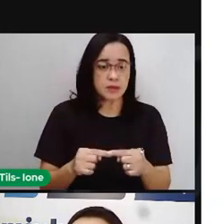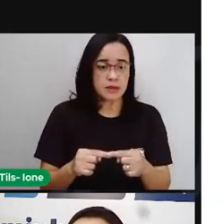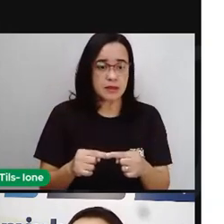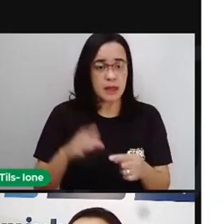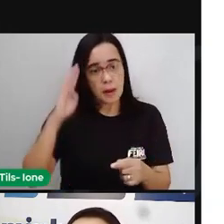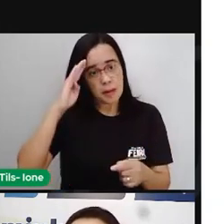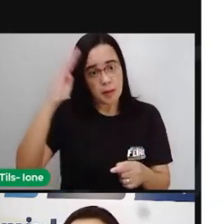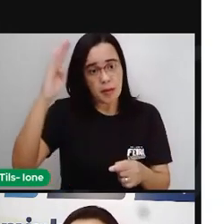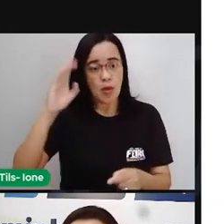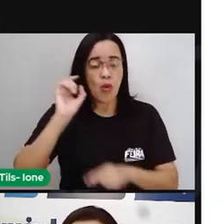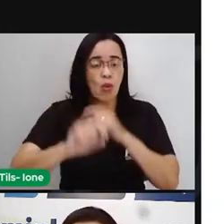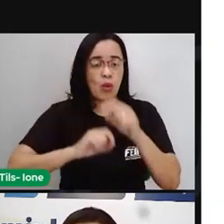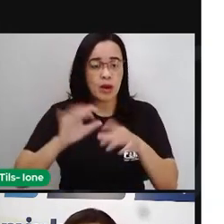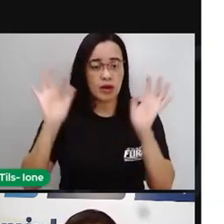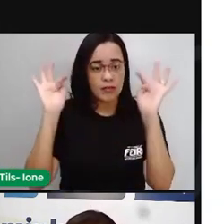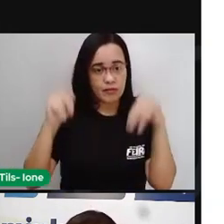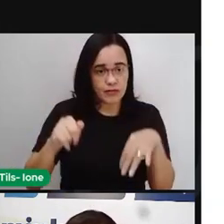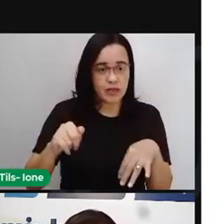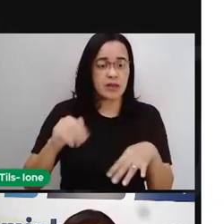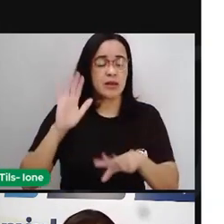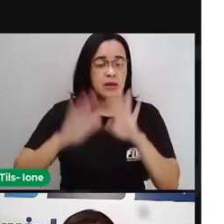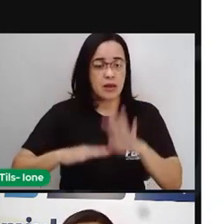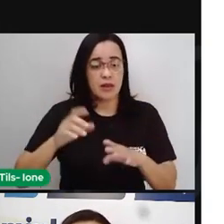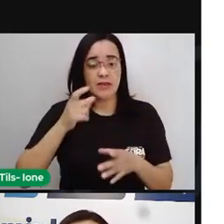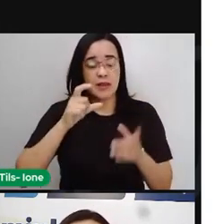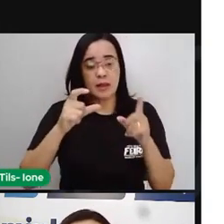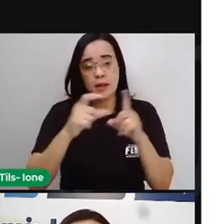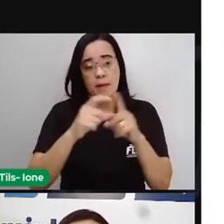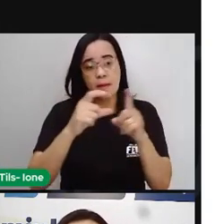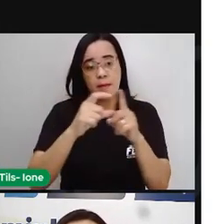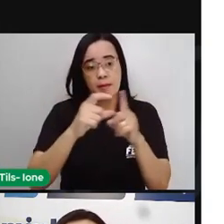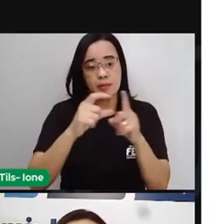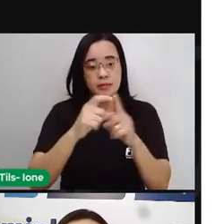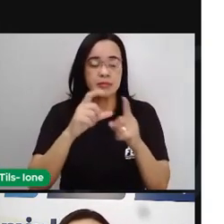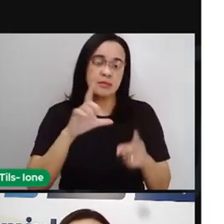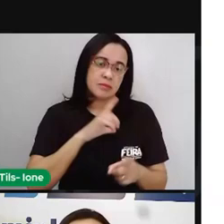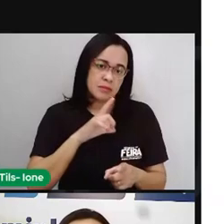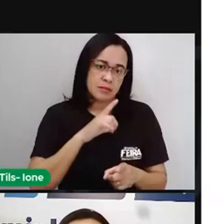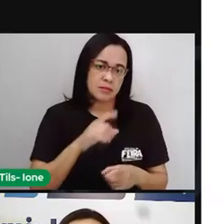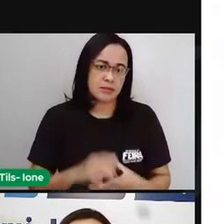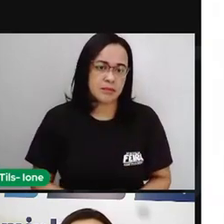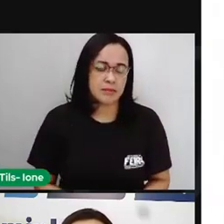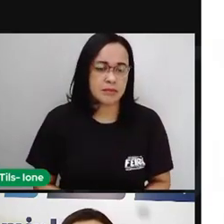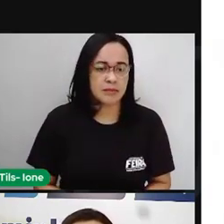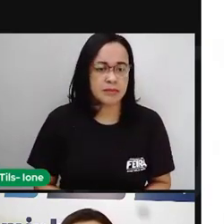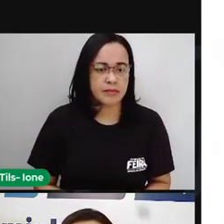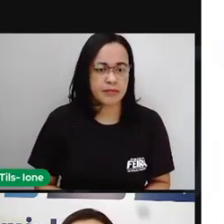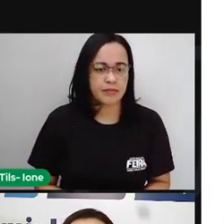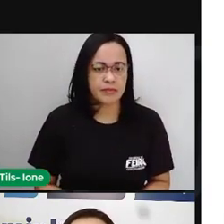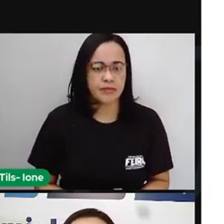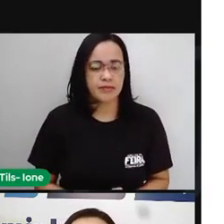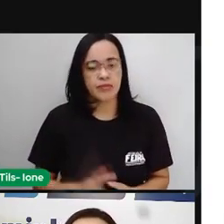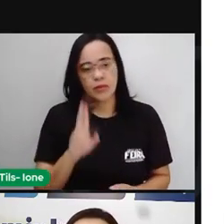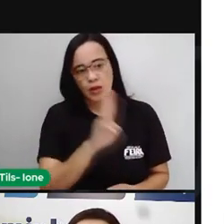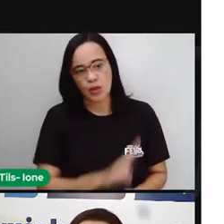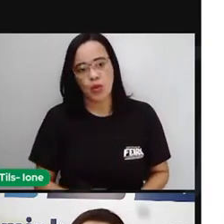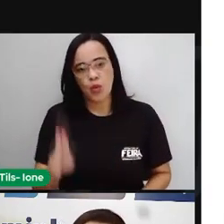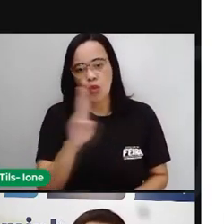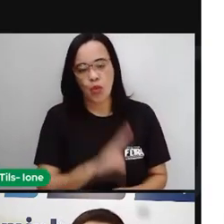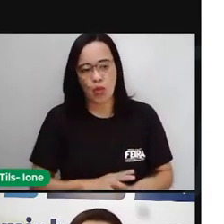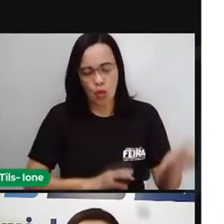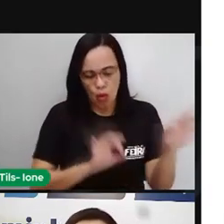principalmente no final, né? De algumas palavras. E aí é utilizado aí pra formar, pra